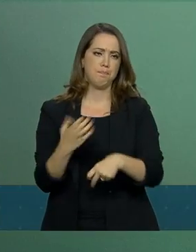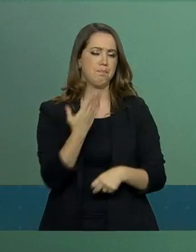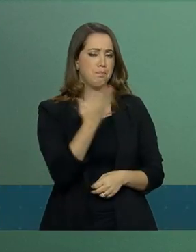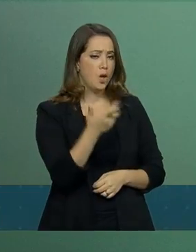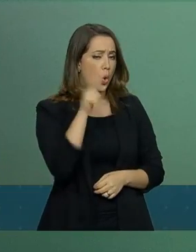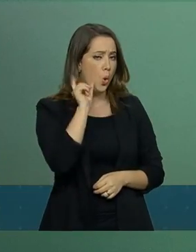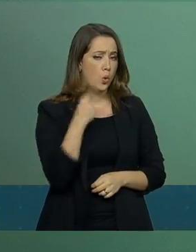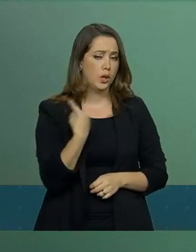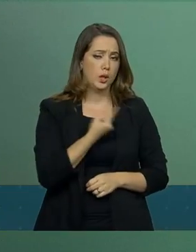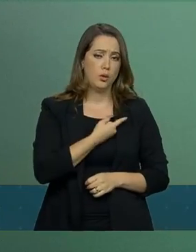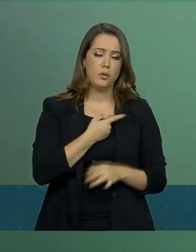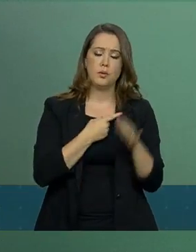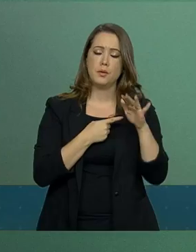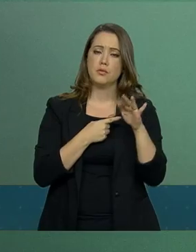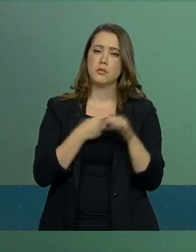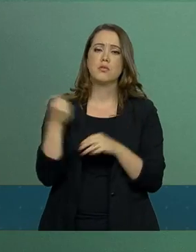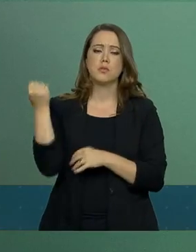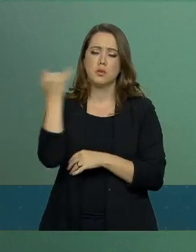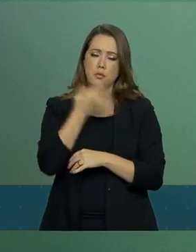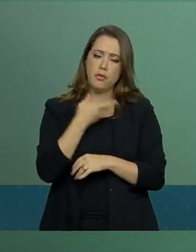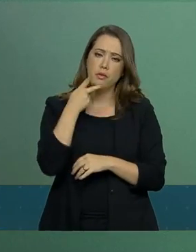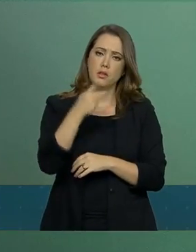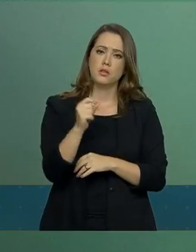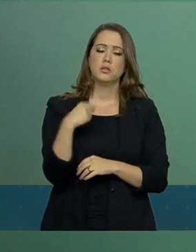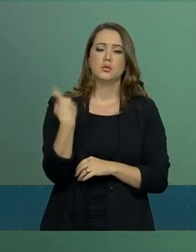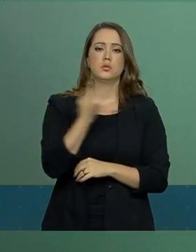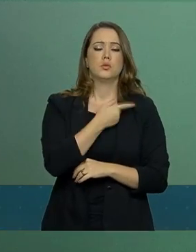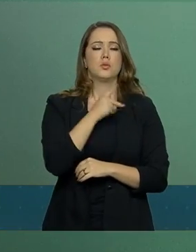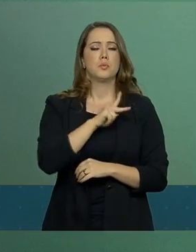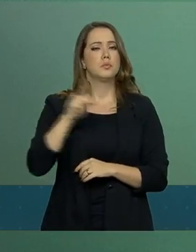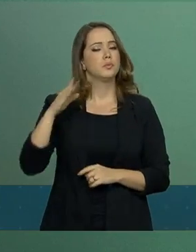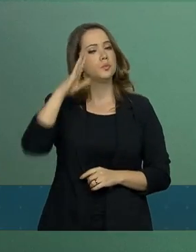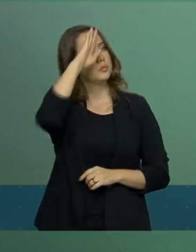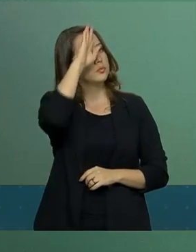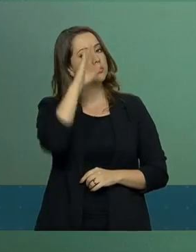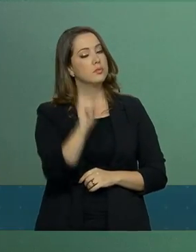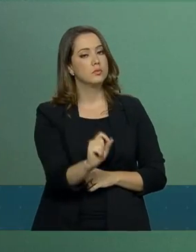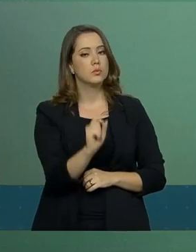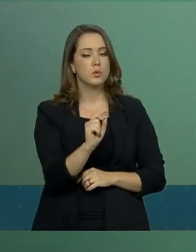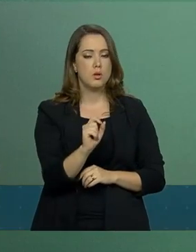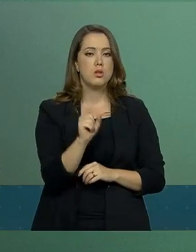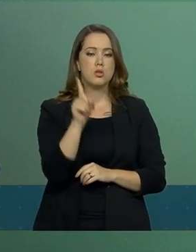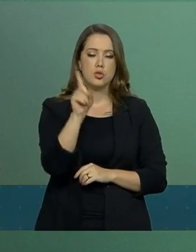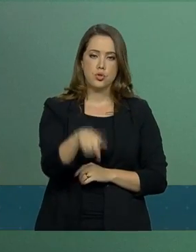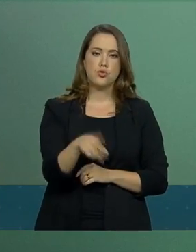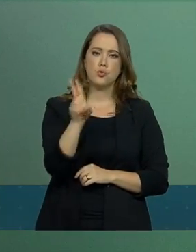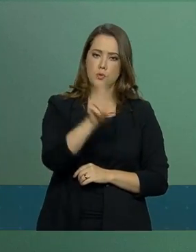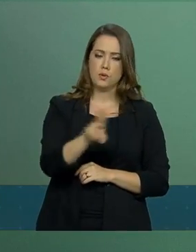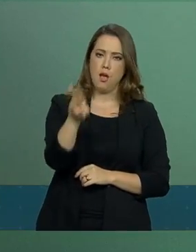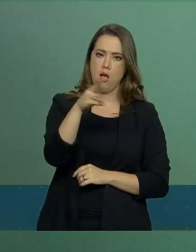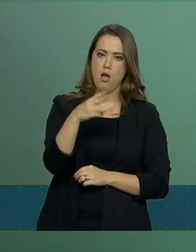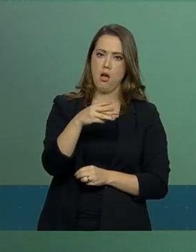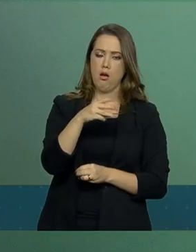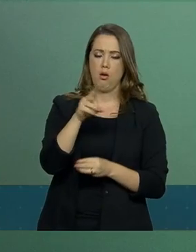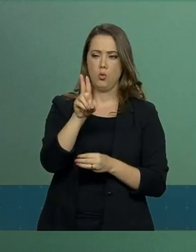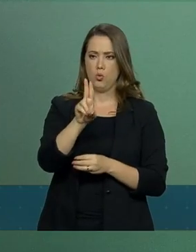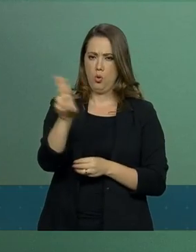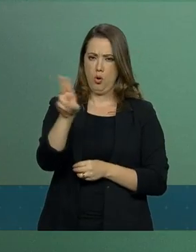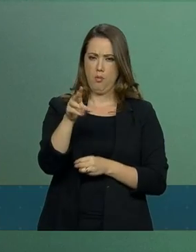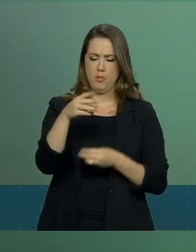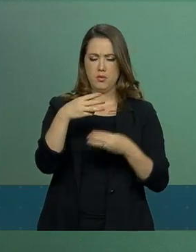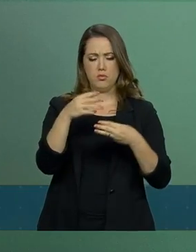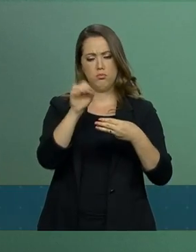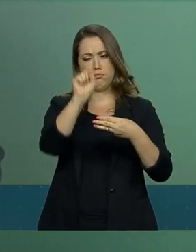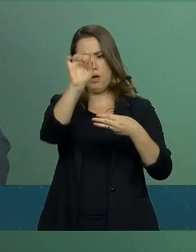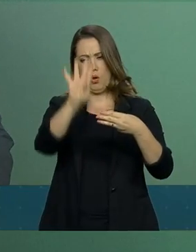comentado sobre a predisposição do nosso presidente de valer-se da lista tríplice que seria apresentada